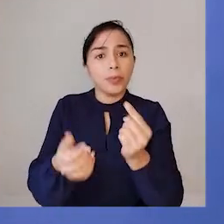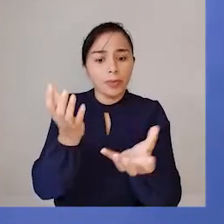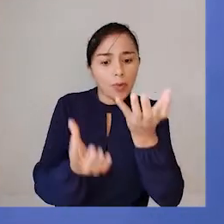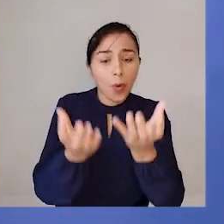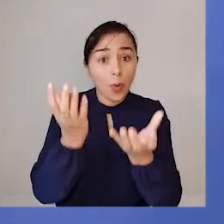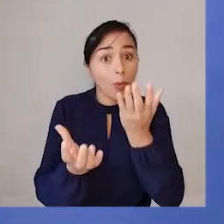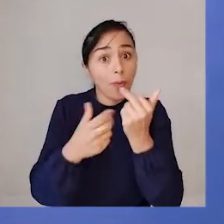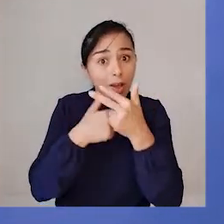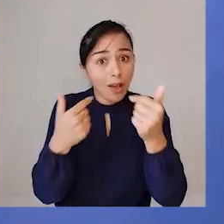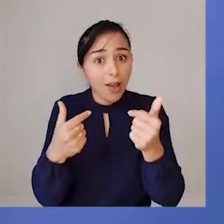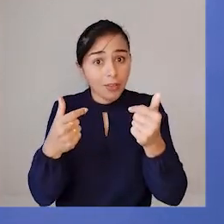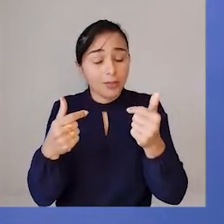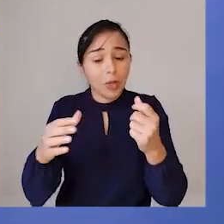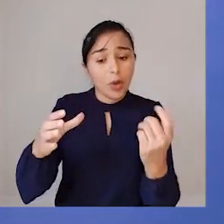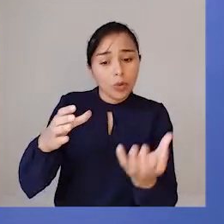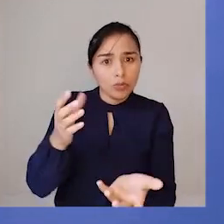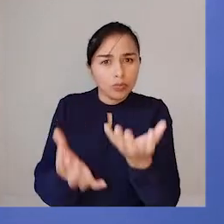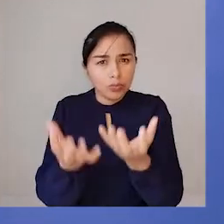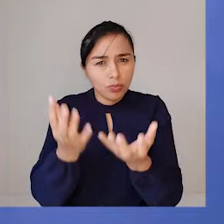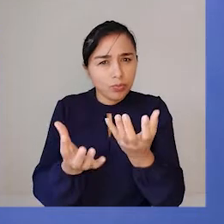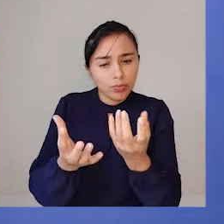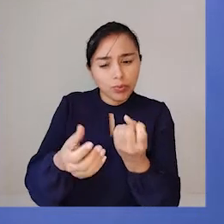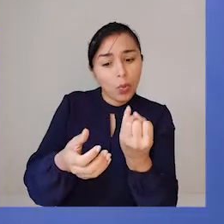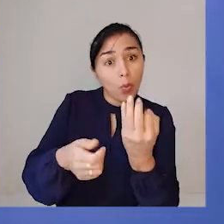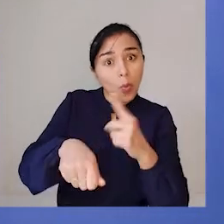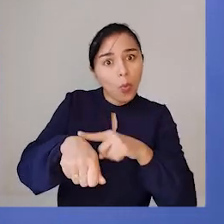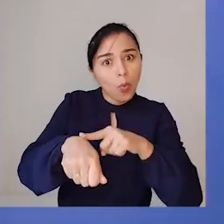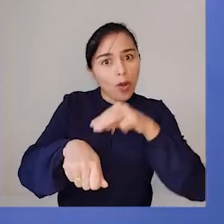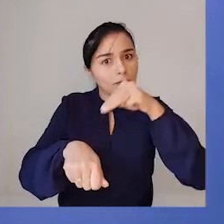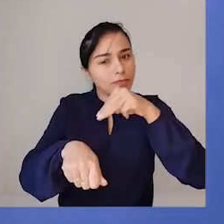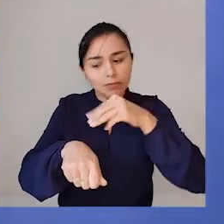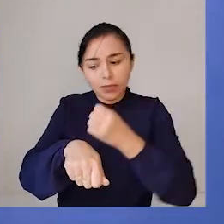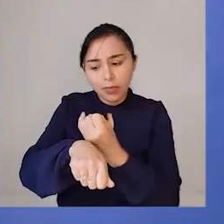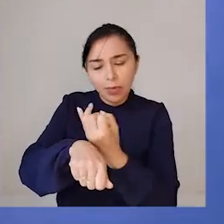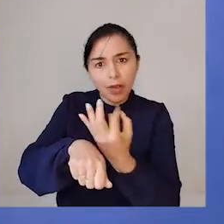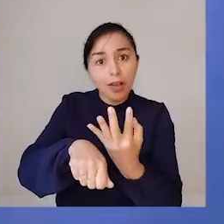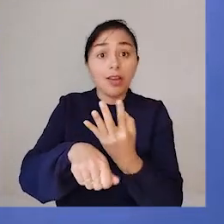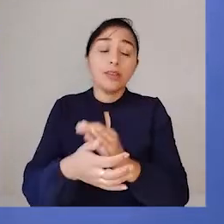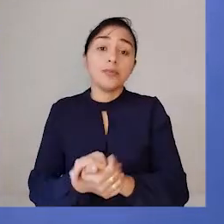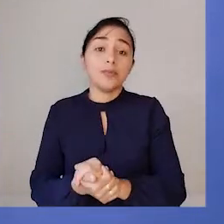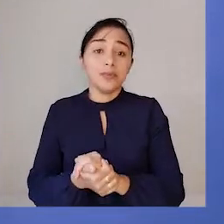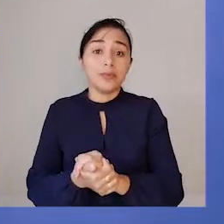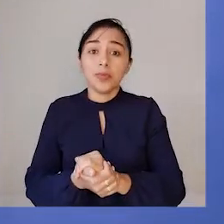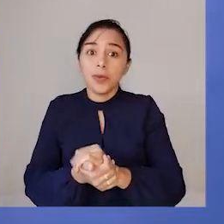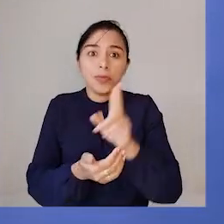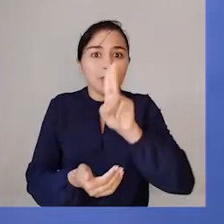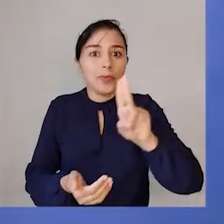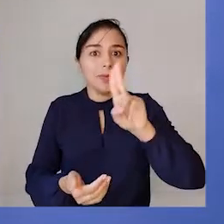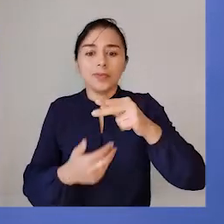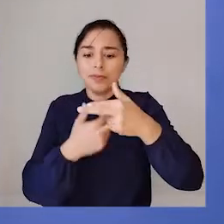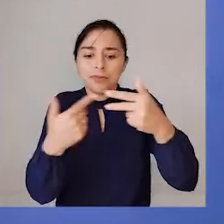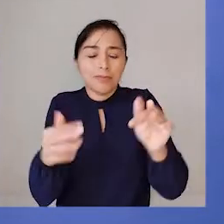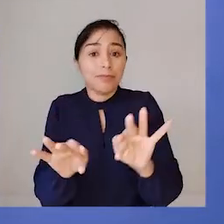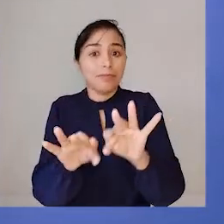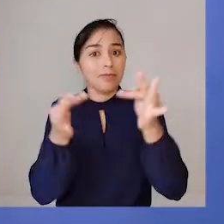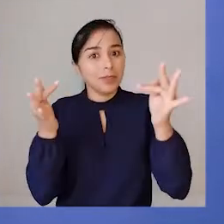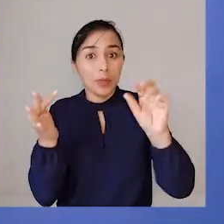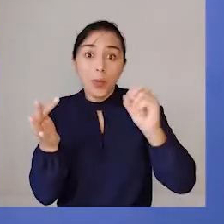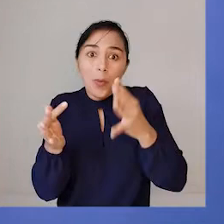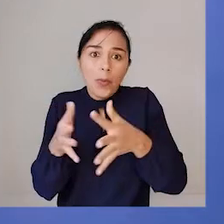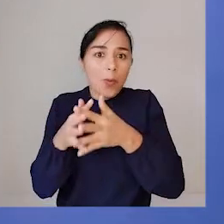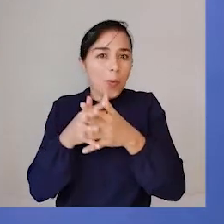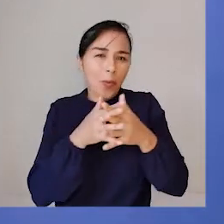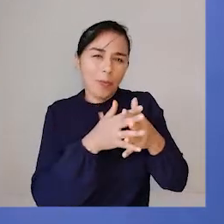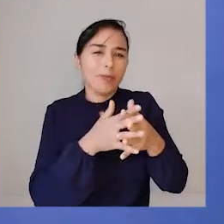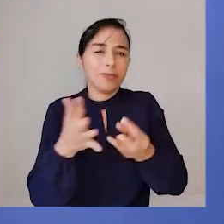na nossa casa, o tempo todo a adição está presente nas coisas mais simples até as mais complexas que nós